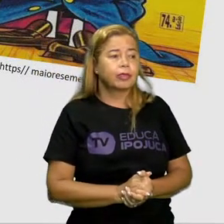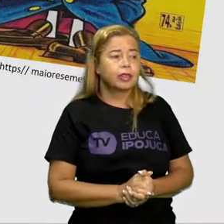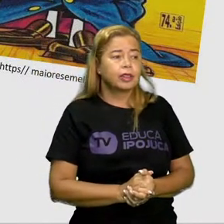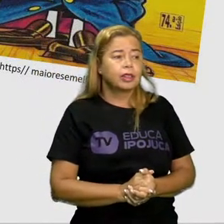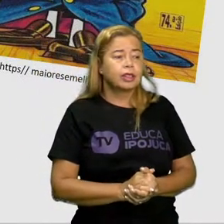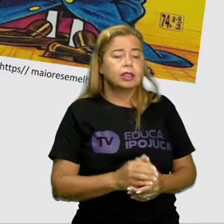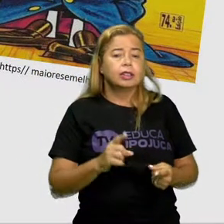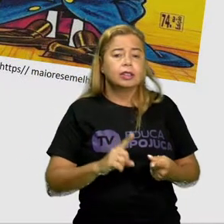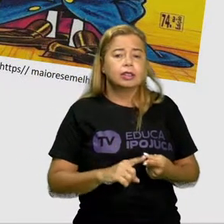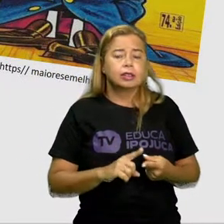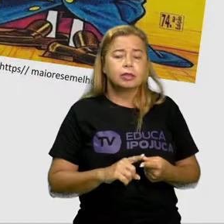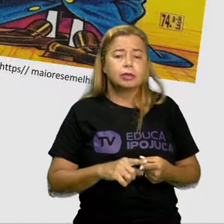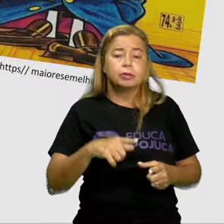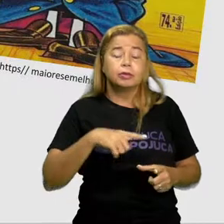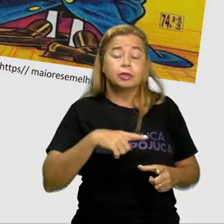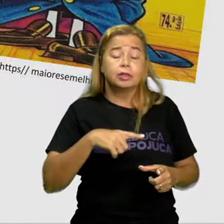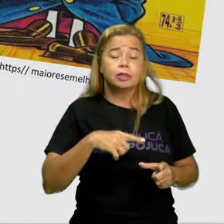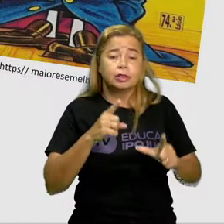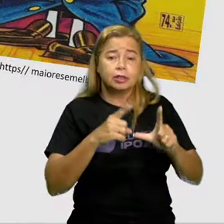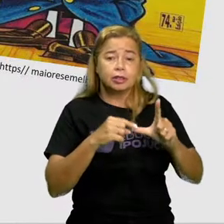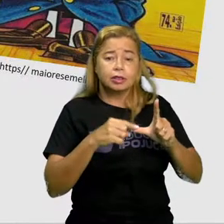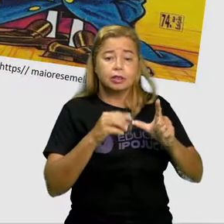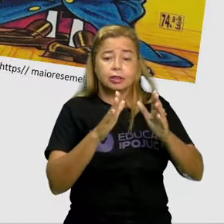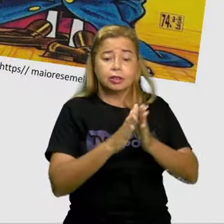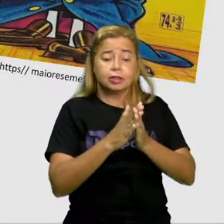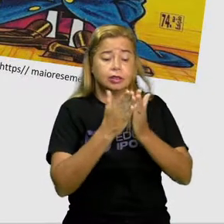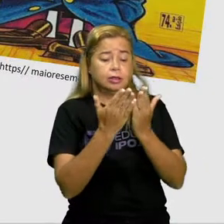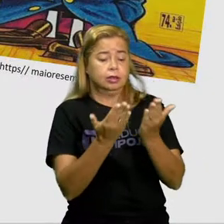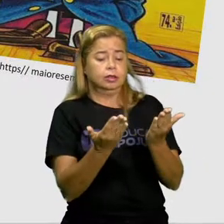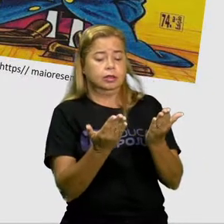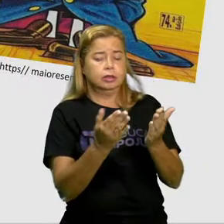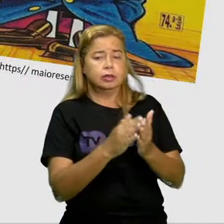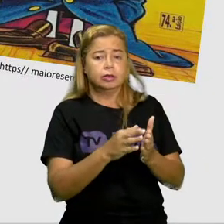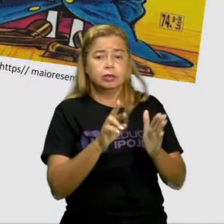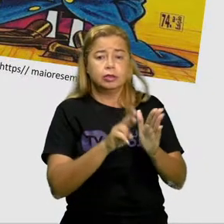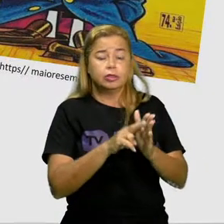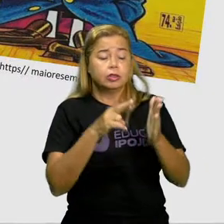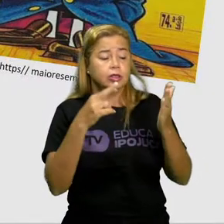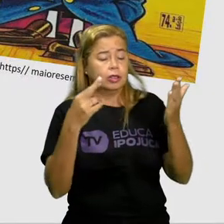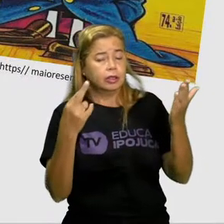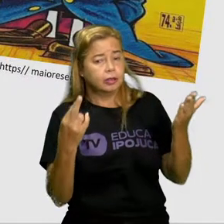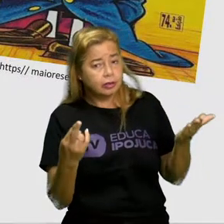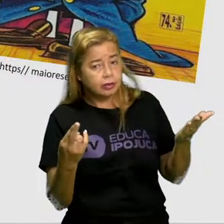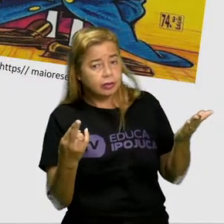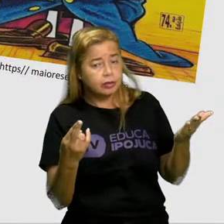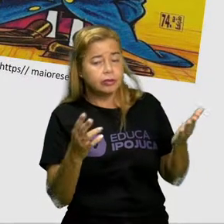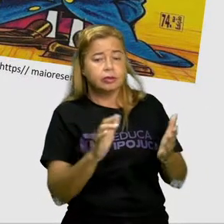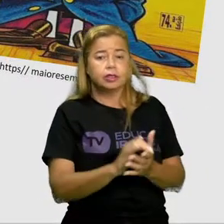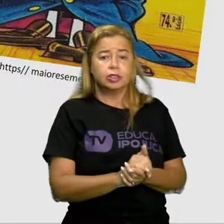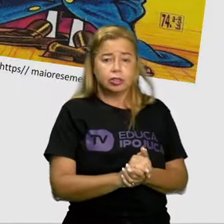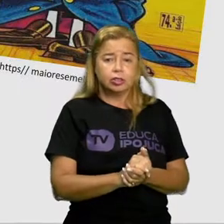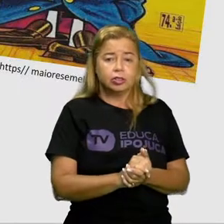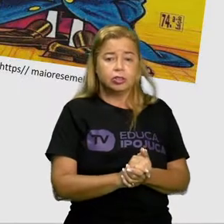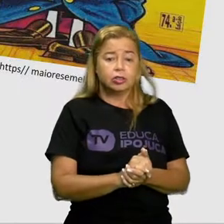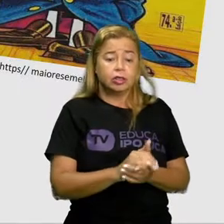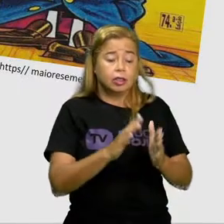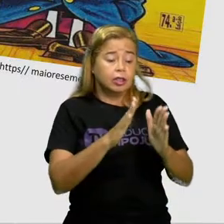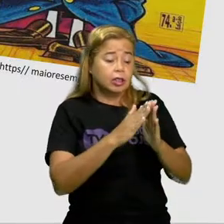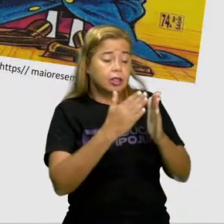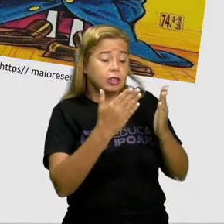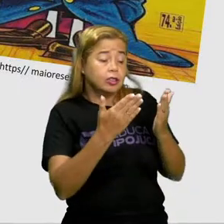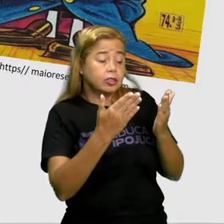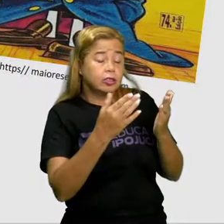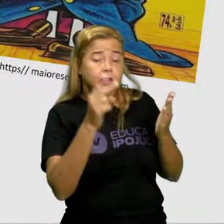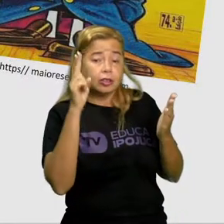em livros em revistas em quadrinhos como a história que a gente acabou de ler